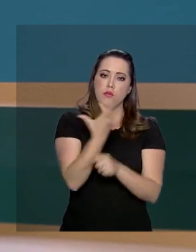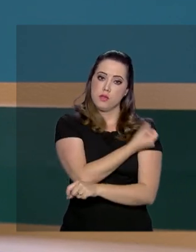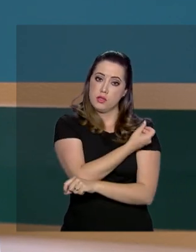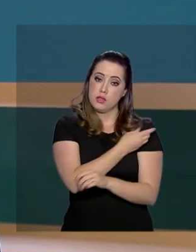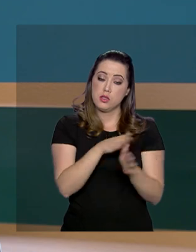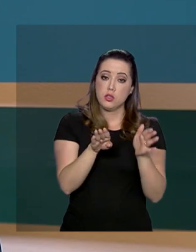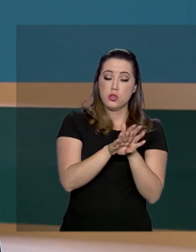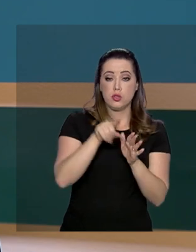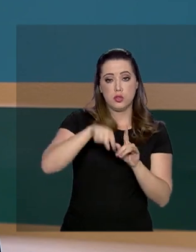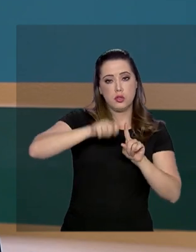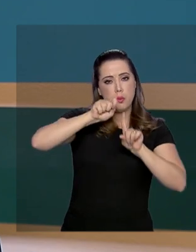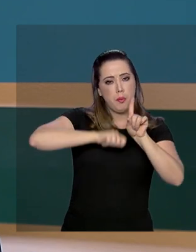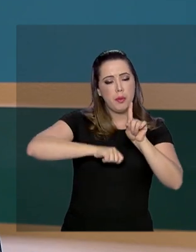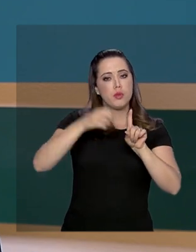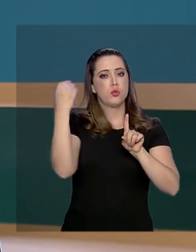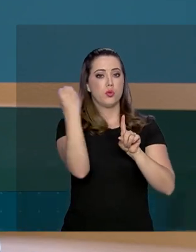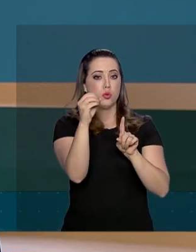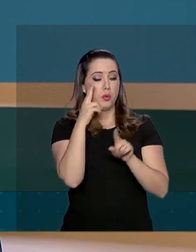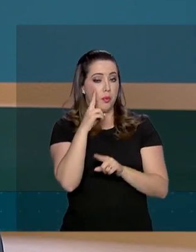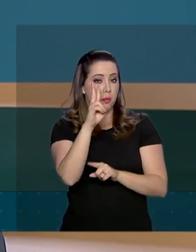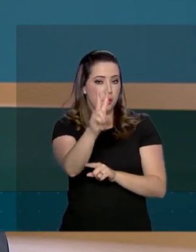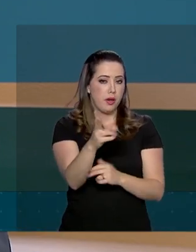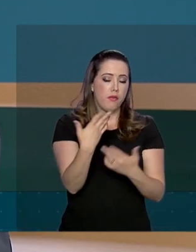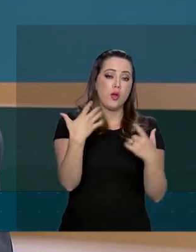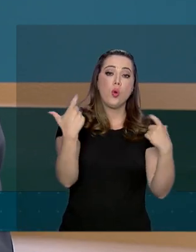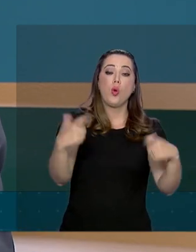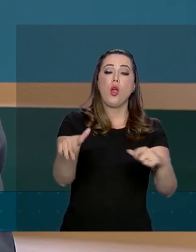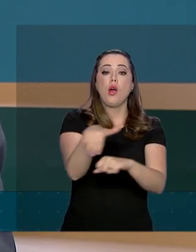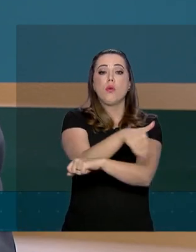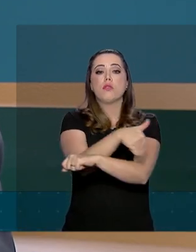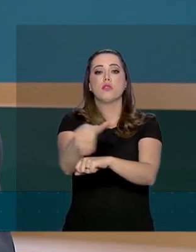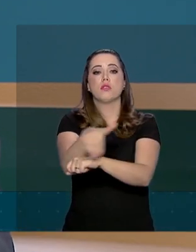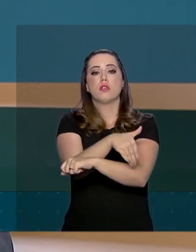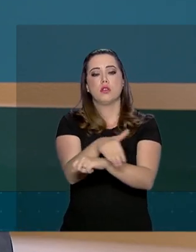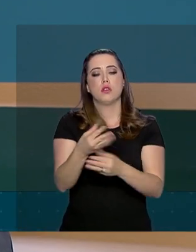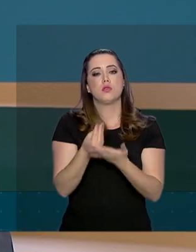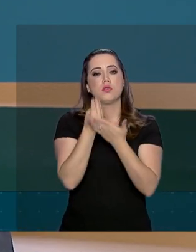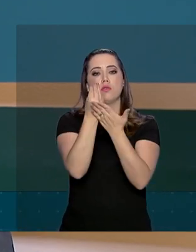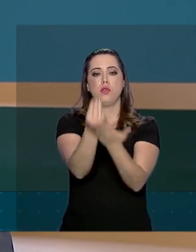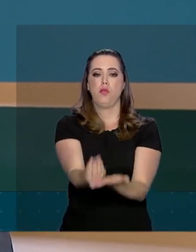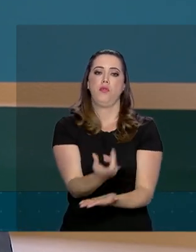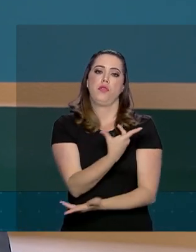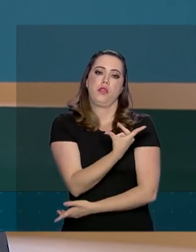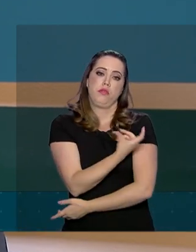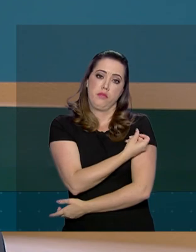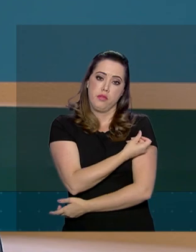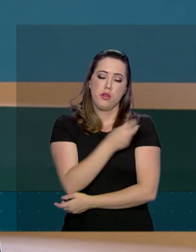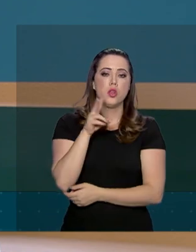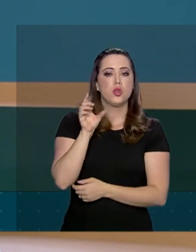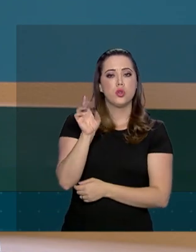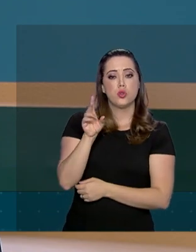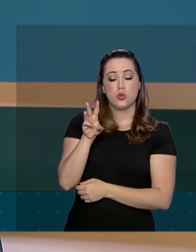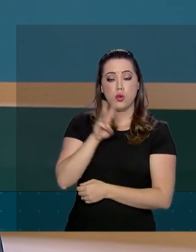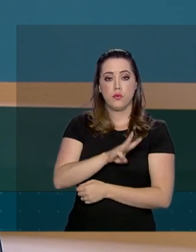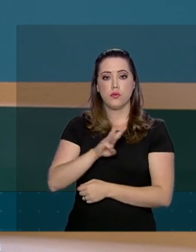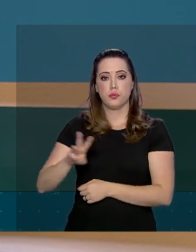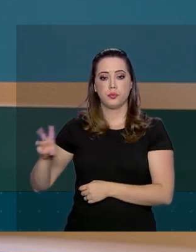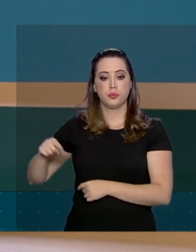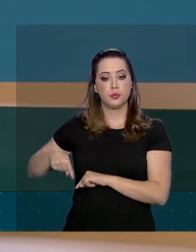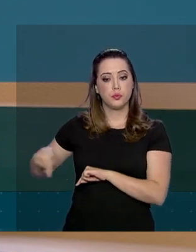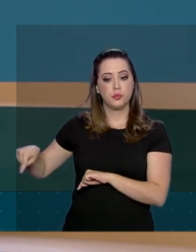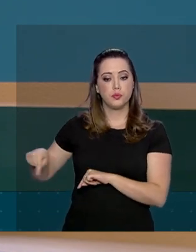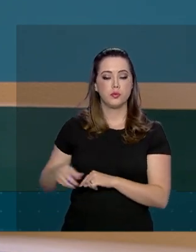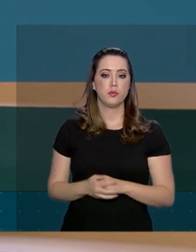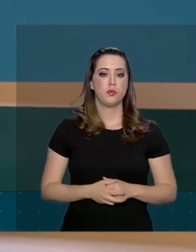deste mês de outubro. Para conferir os endereços das unidades que vão disponibilizar as vacinas, basta entrar no site que